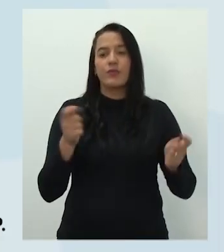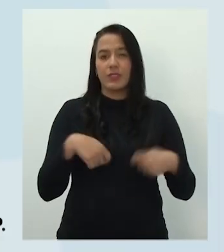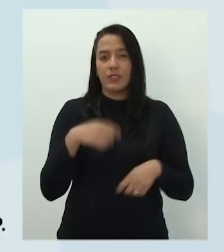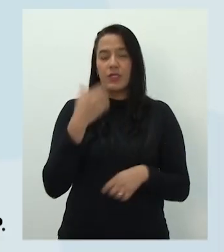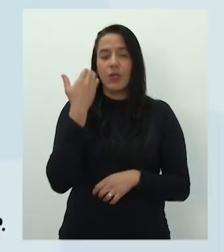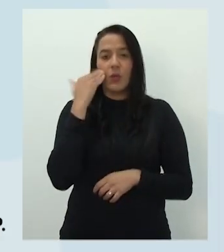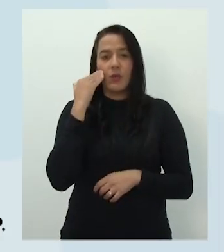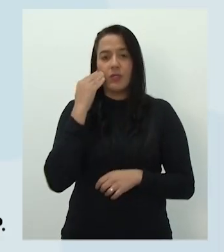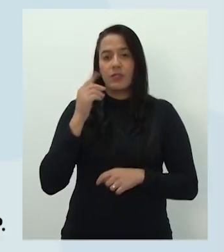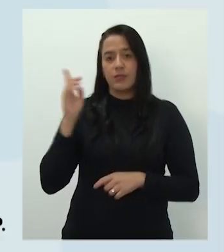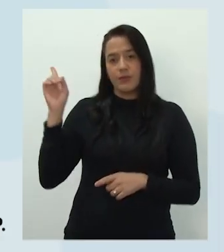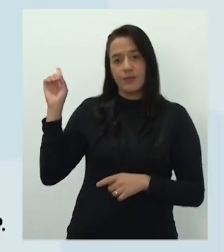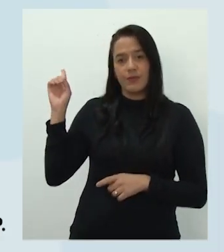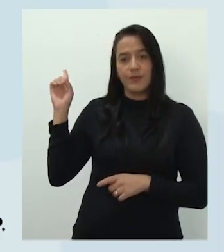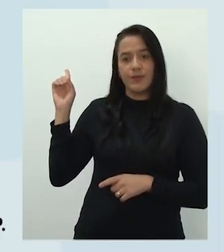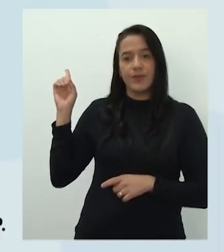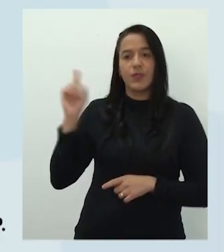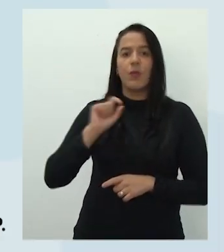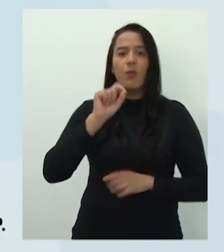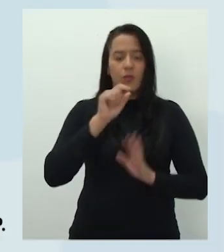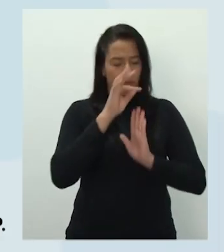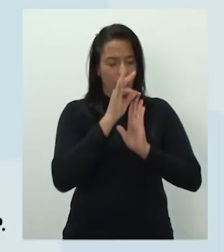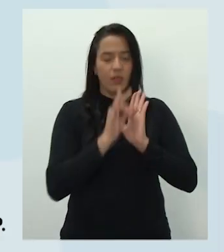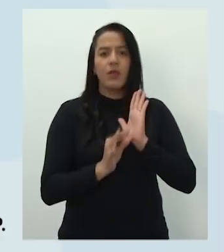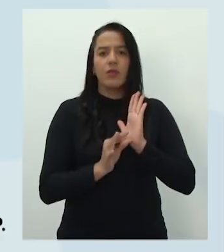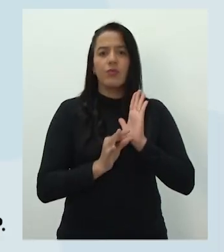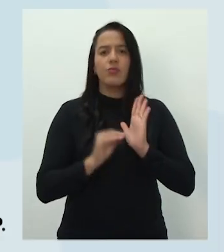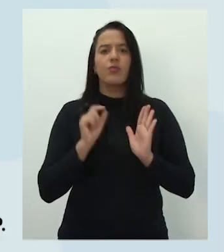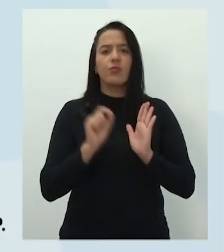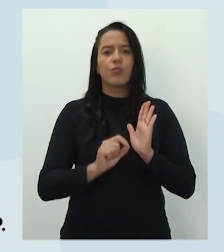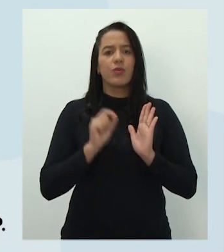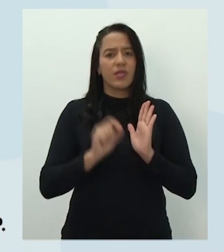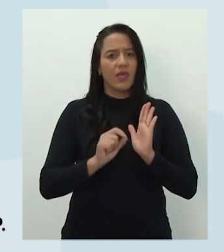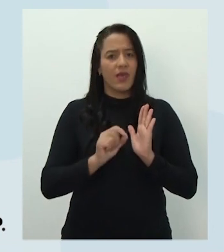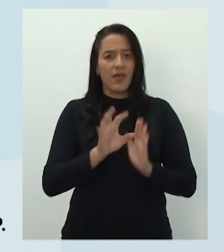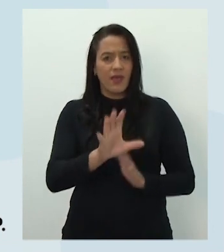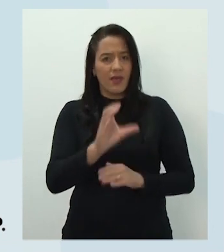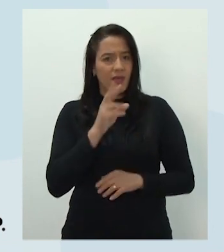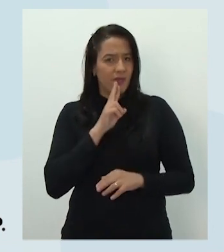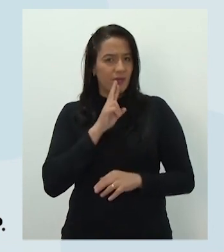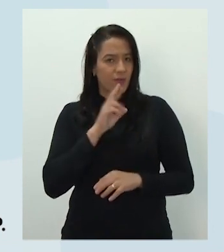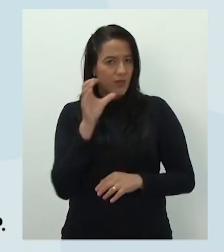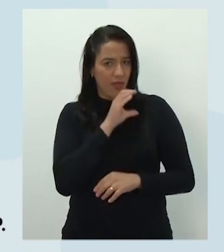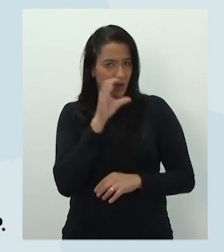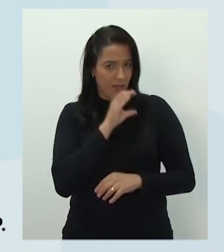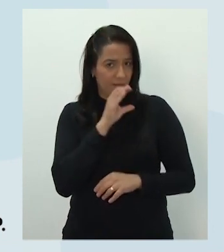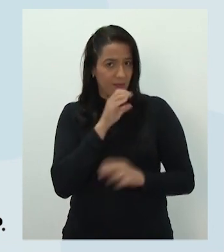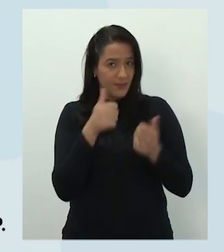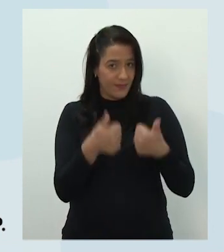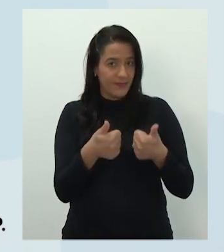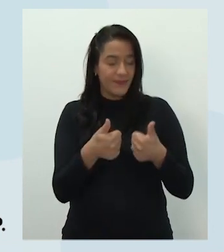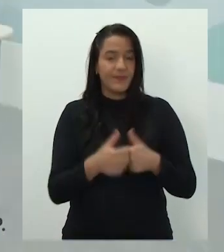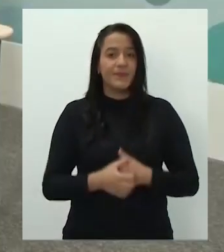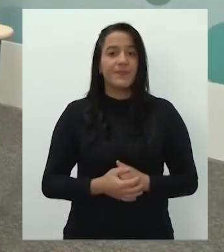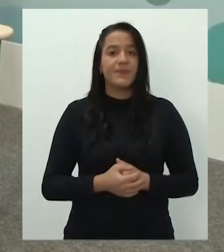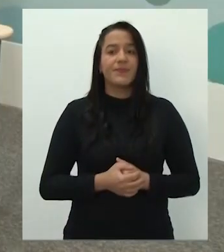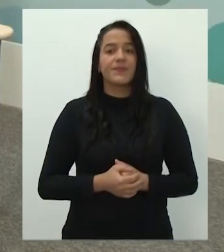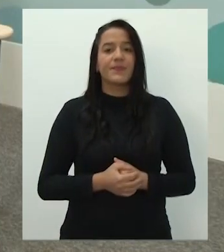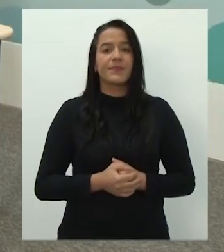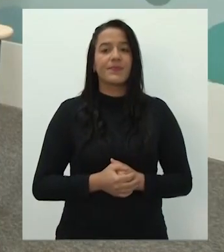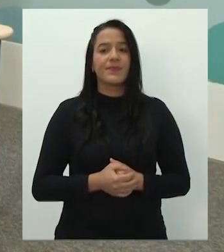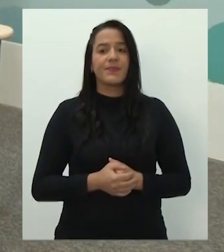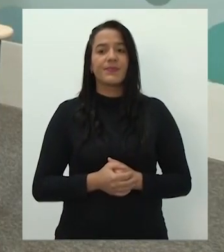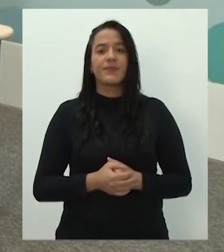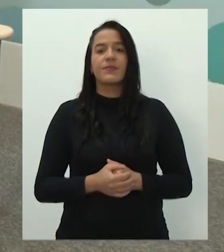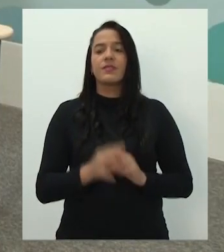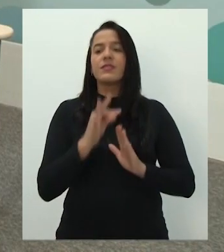aqui o que é texto. Será que eles vão conseguir rapidinho, Chat aberto e claro que vão conseguir sim. Olha só, gente... Gente, o que é